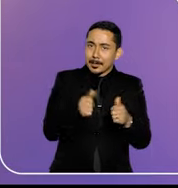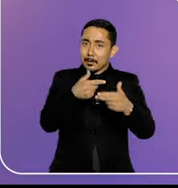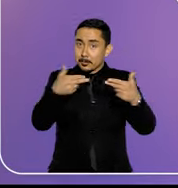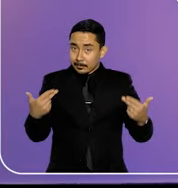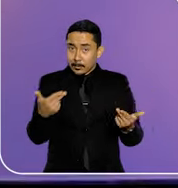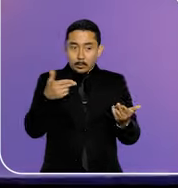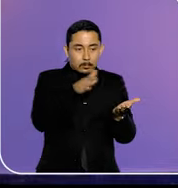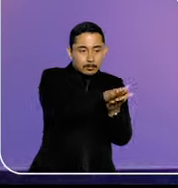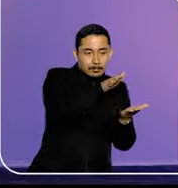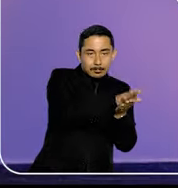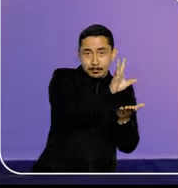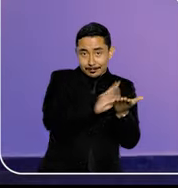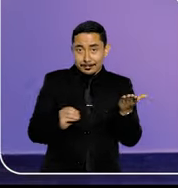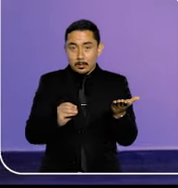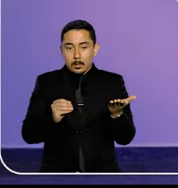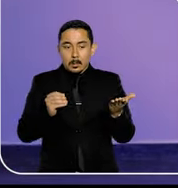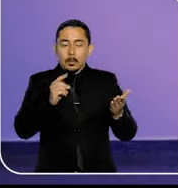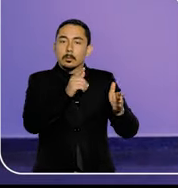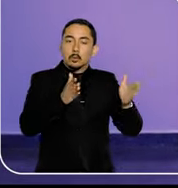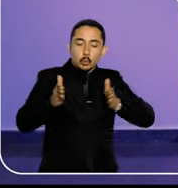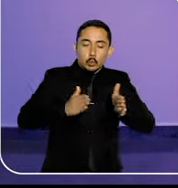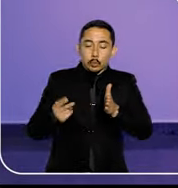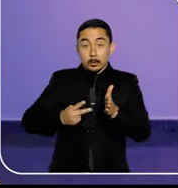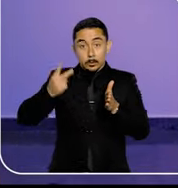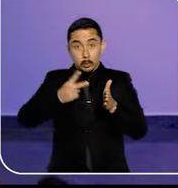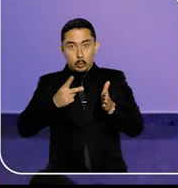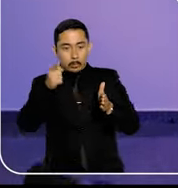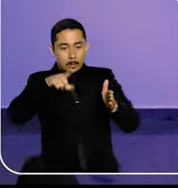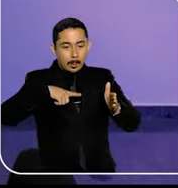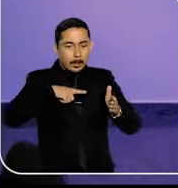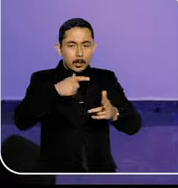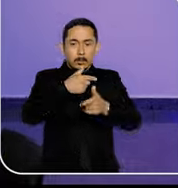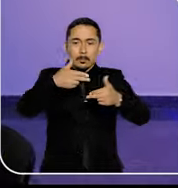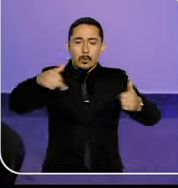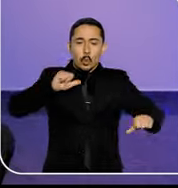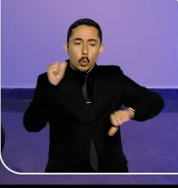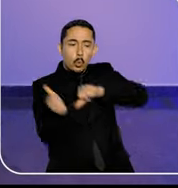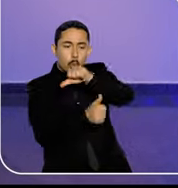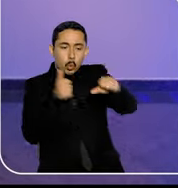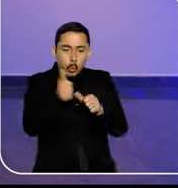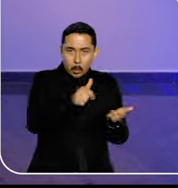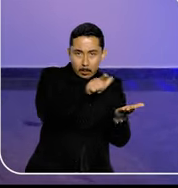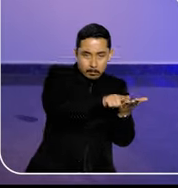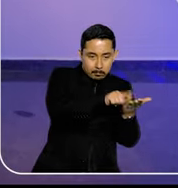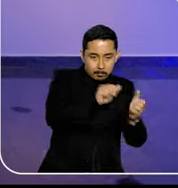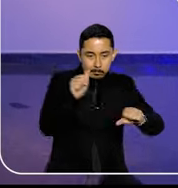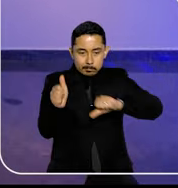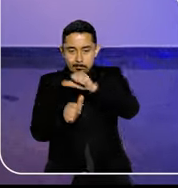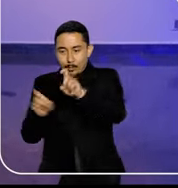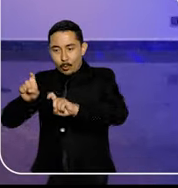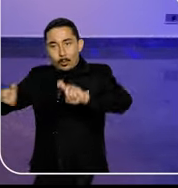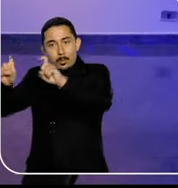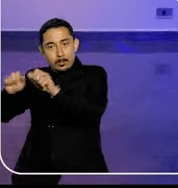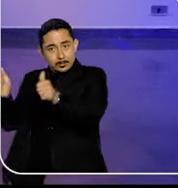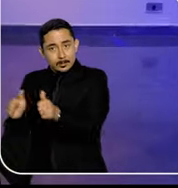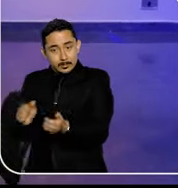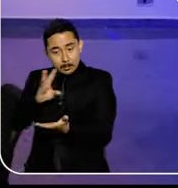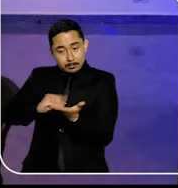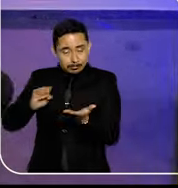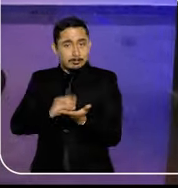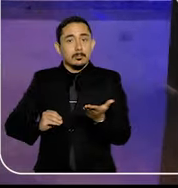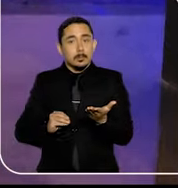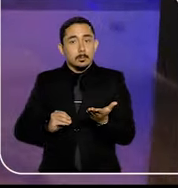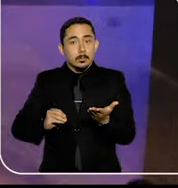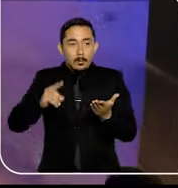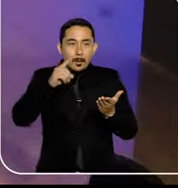digitalizado. Na segunda estação, estão as máquinas que transformaram todo o acervo de processos físicos em